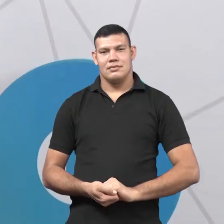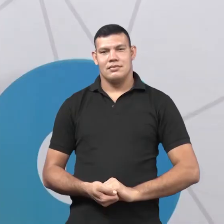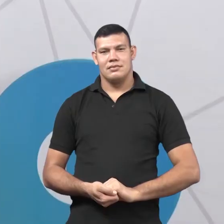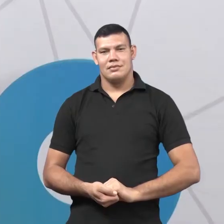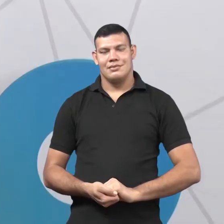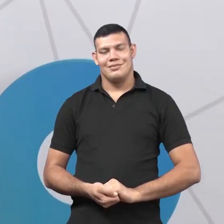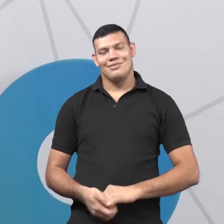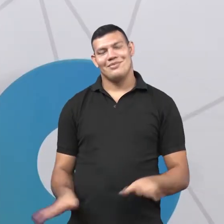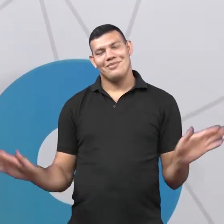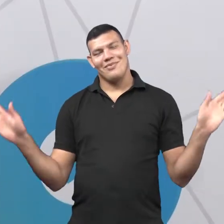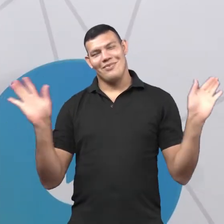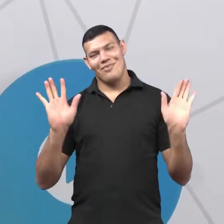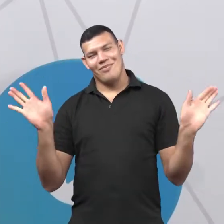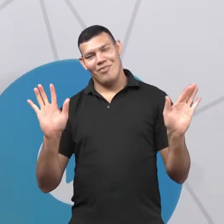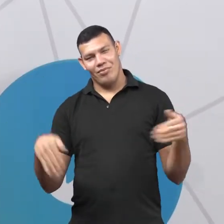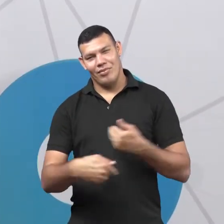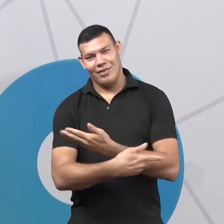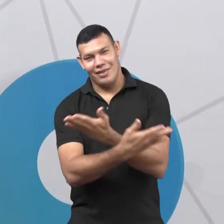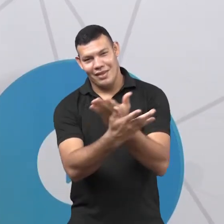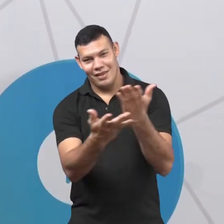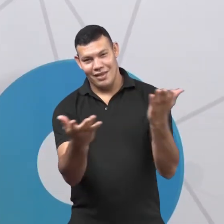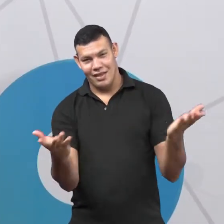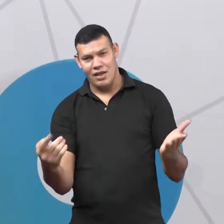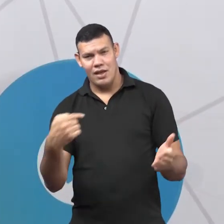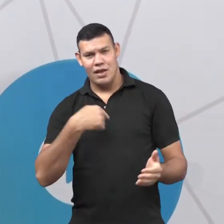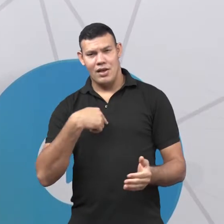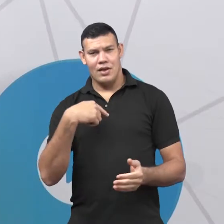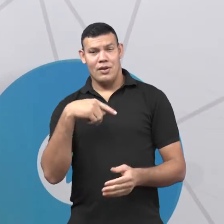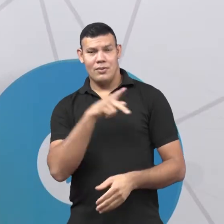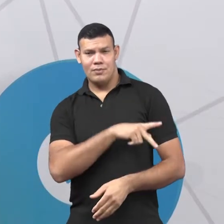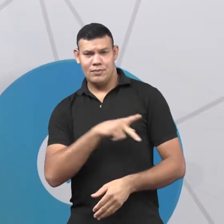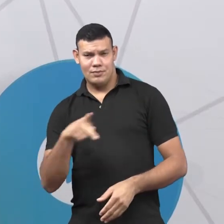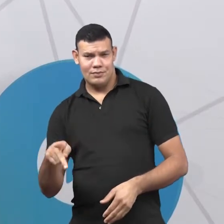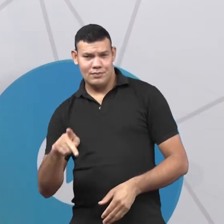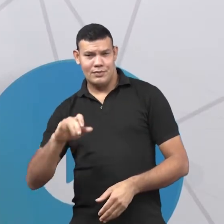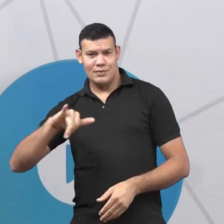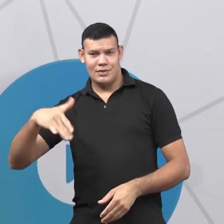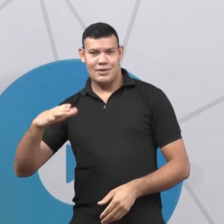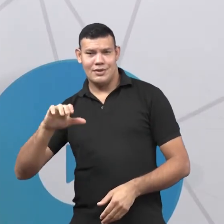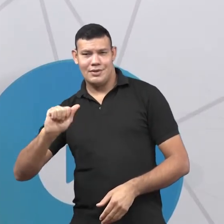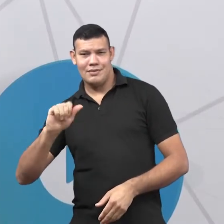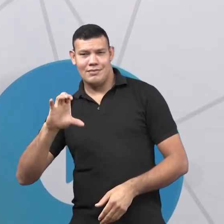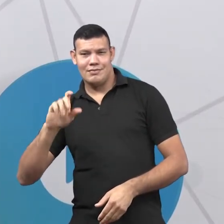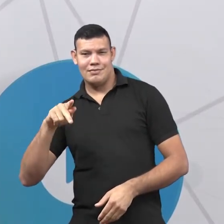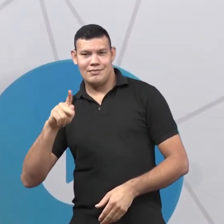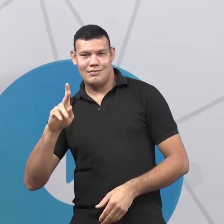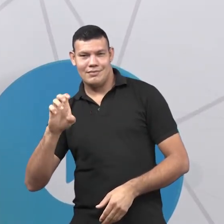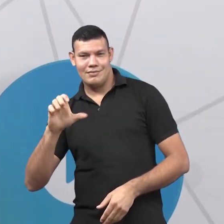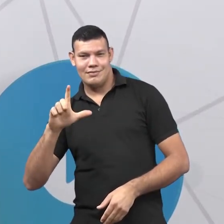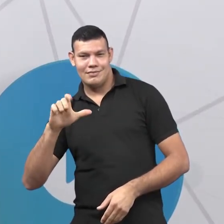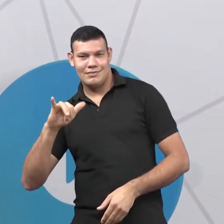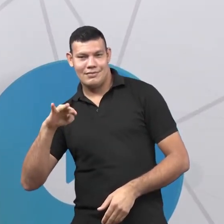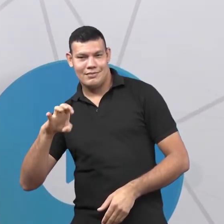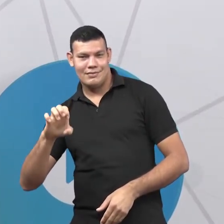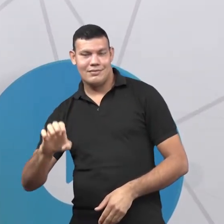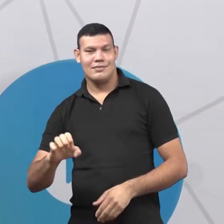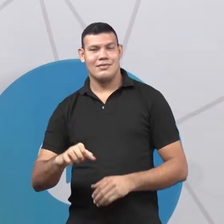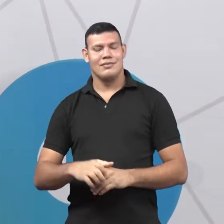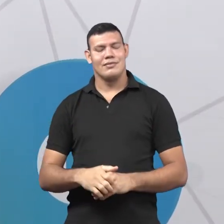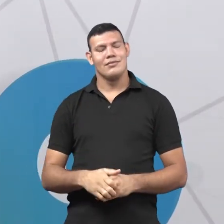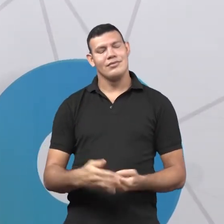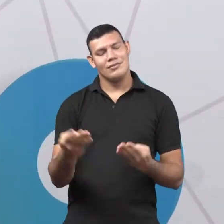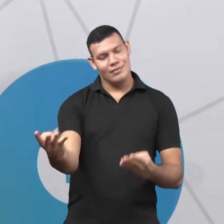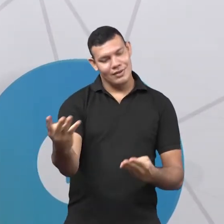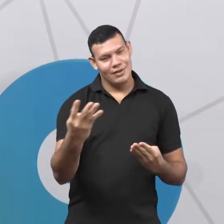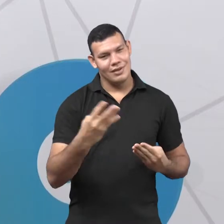Olá pessoal, meu nome é Jaqueline e sejam bem